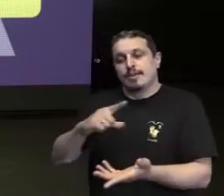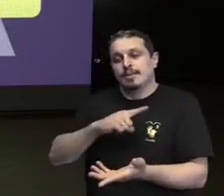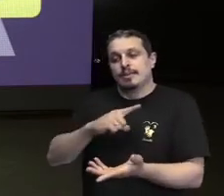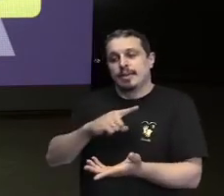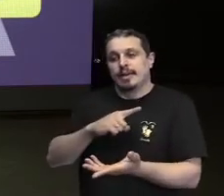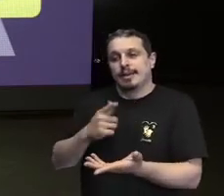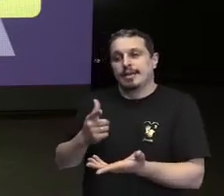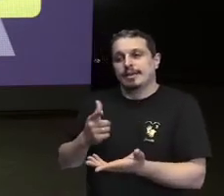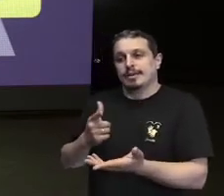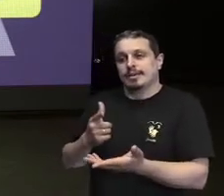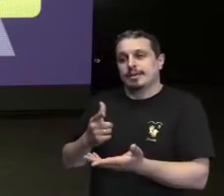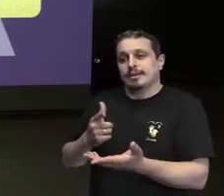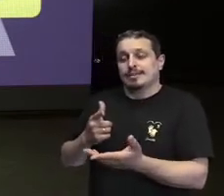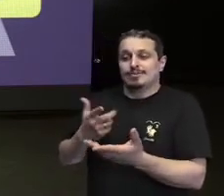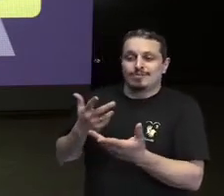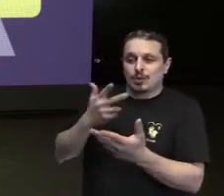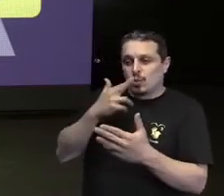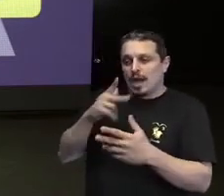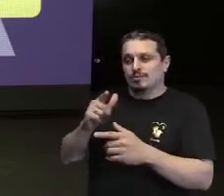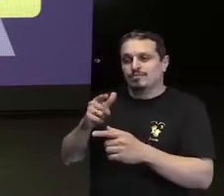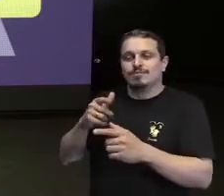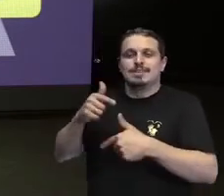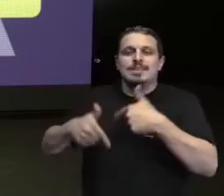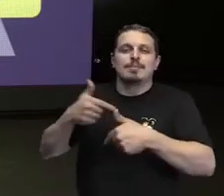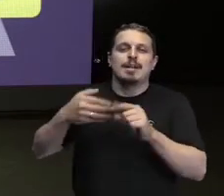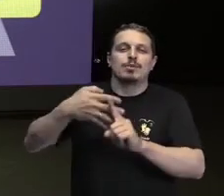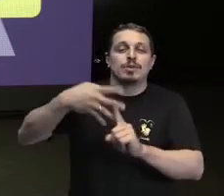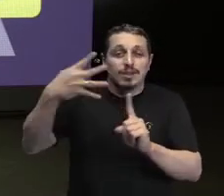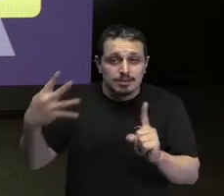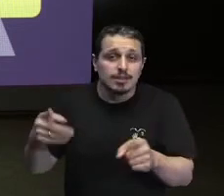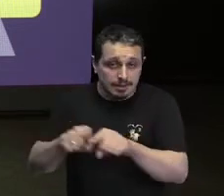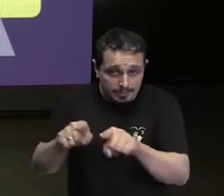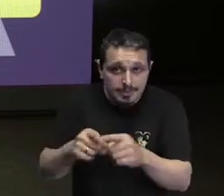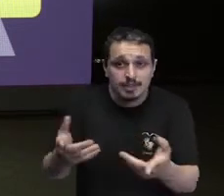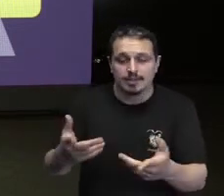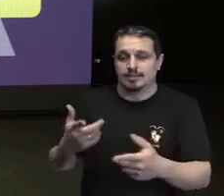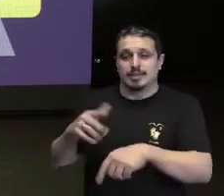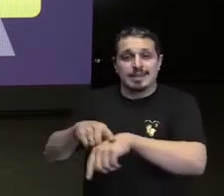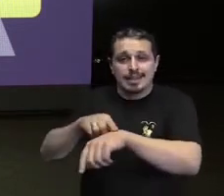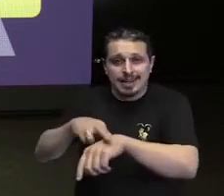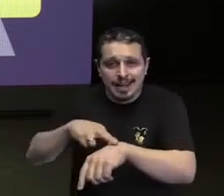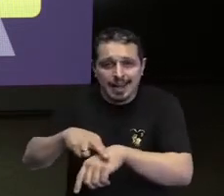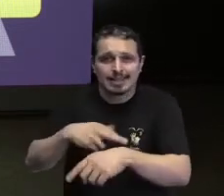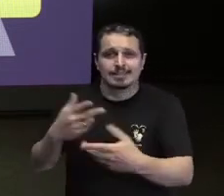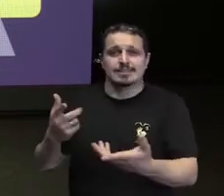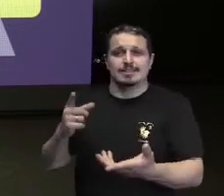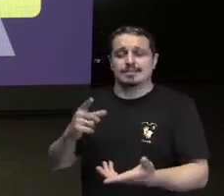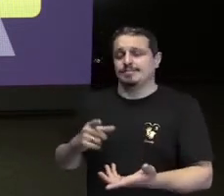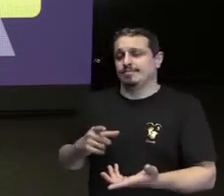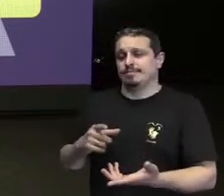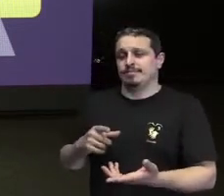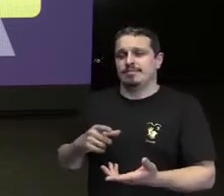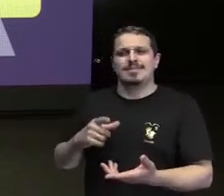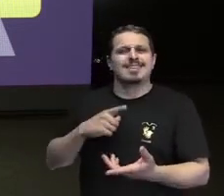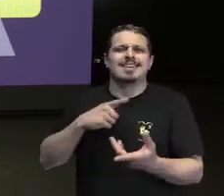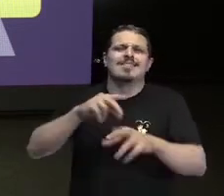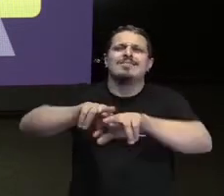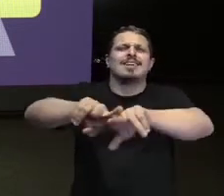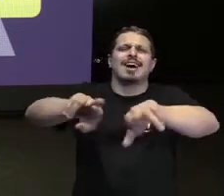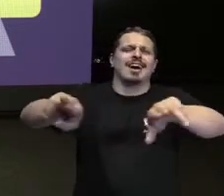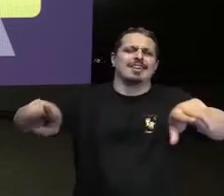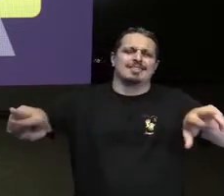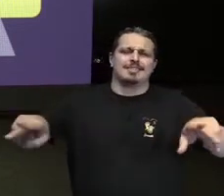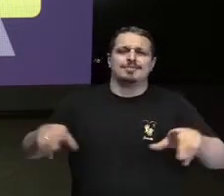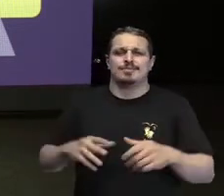gênero, étnico-racial, gerações, LGBTQIA+, enfim. Eu